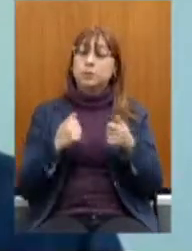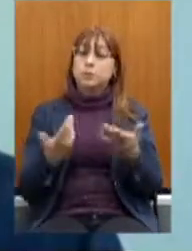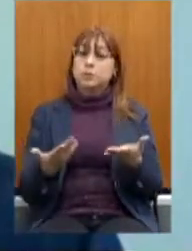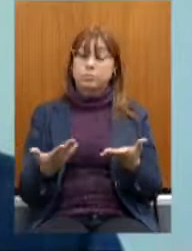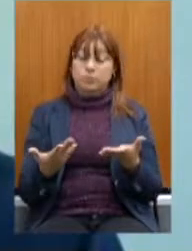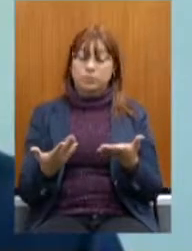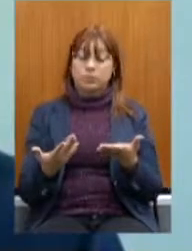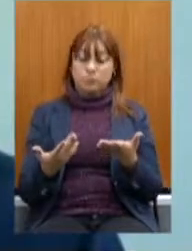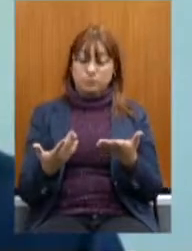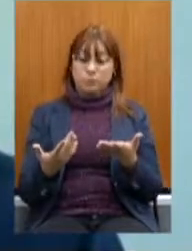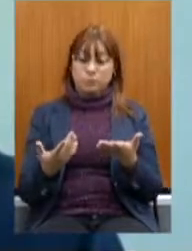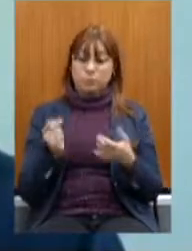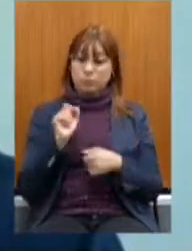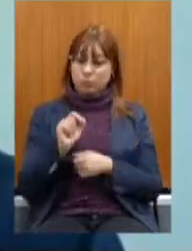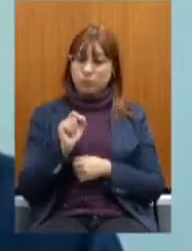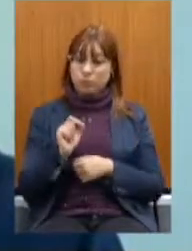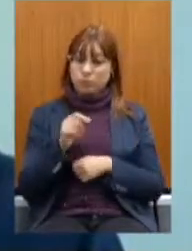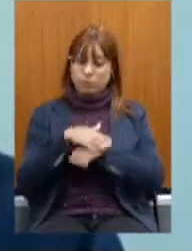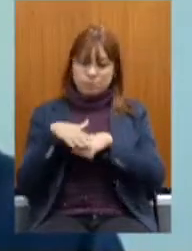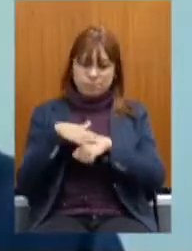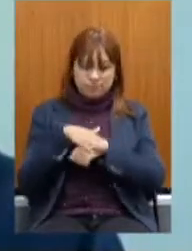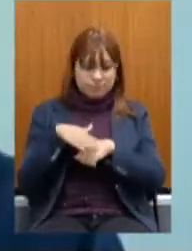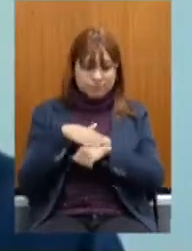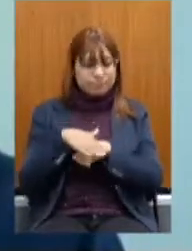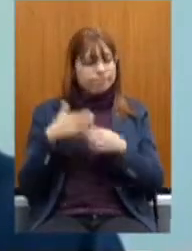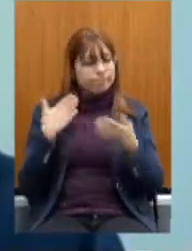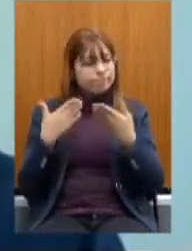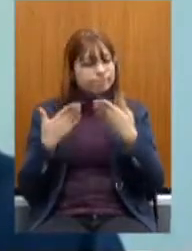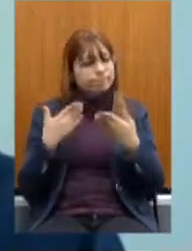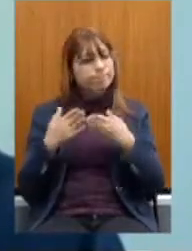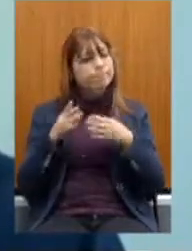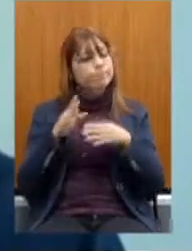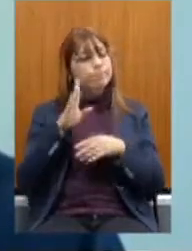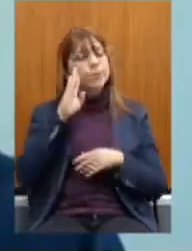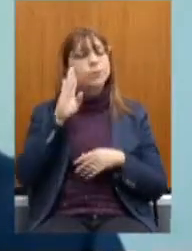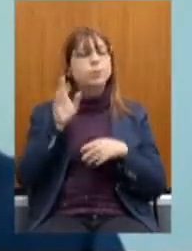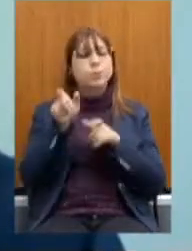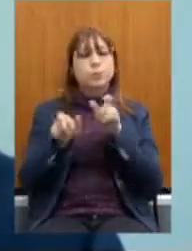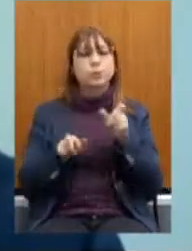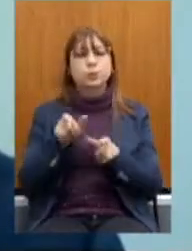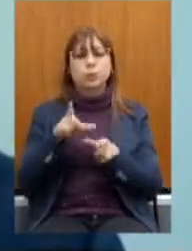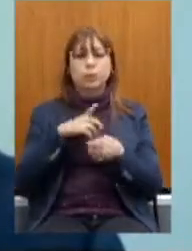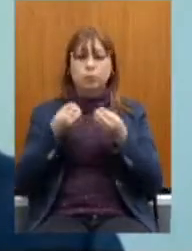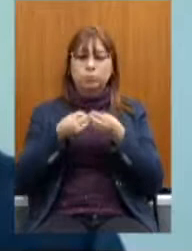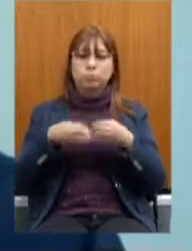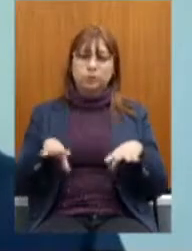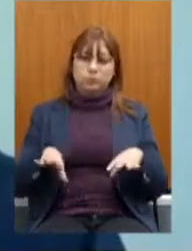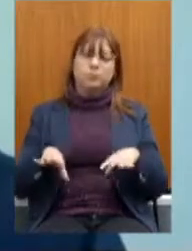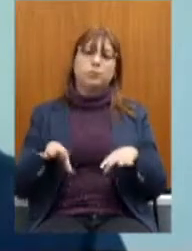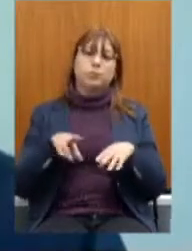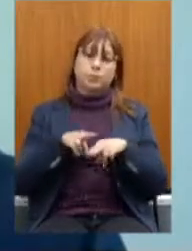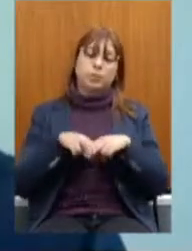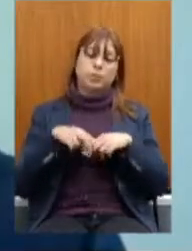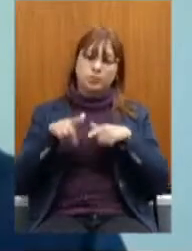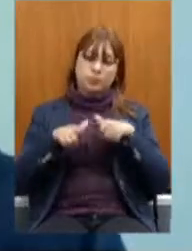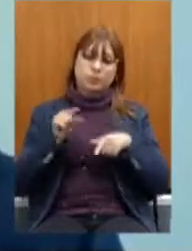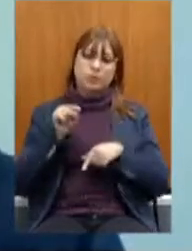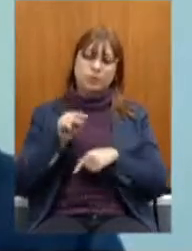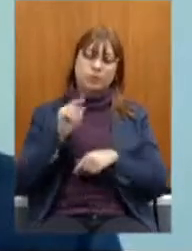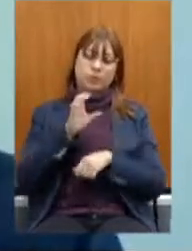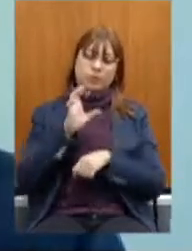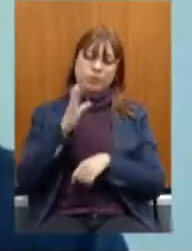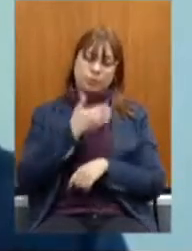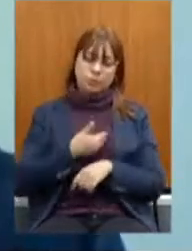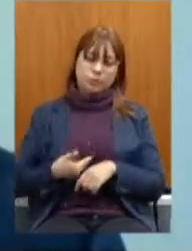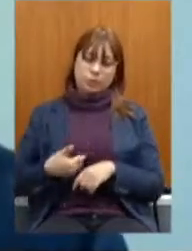Sendo mais Envolvidos E prejudicados Nessas ações Todas Que o governo Quer tomar E nessas duas